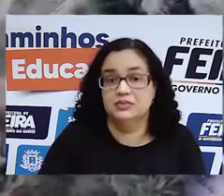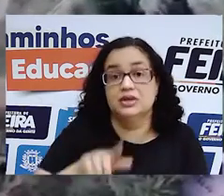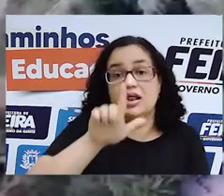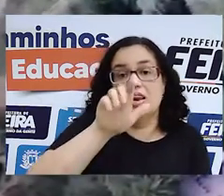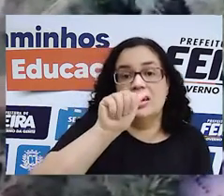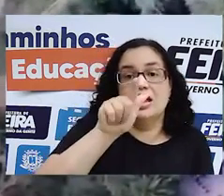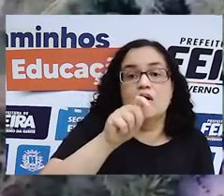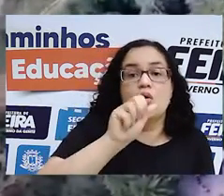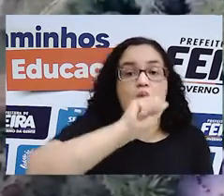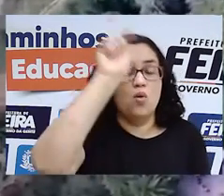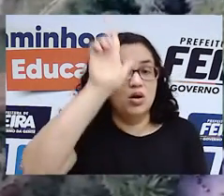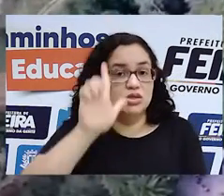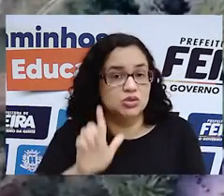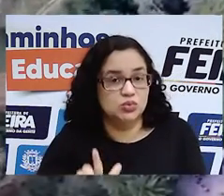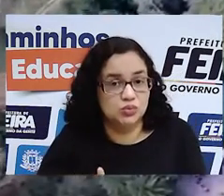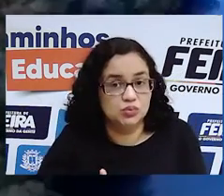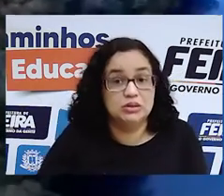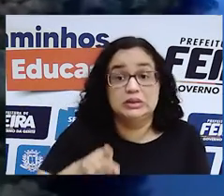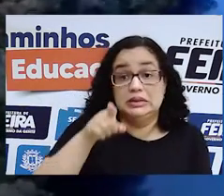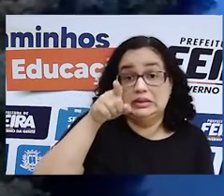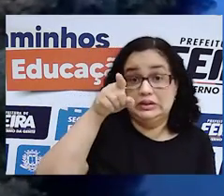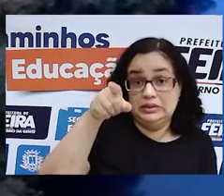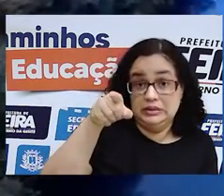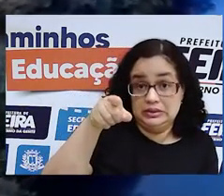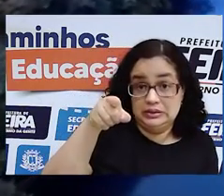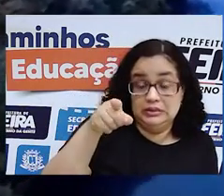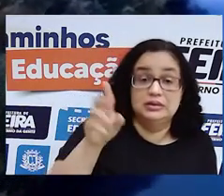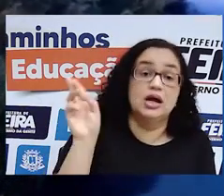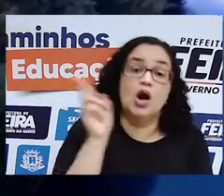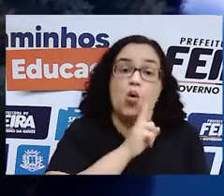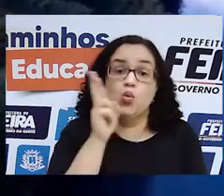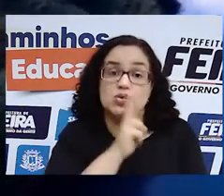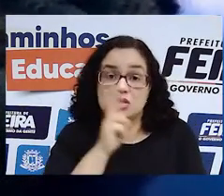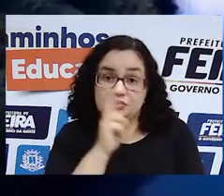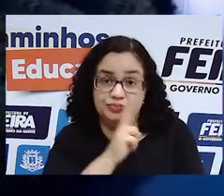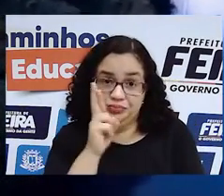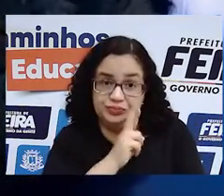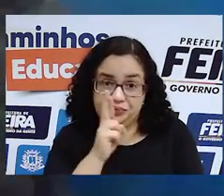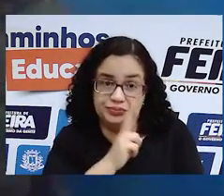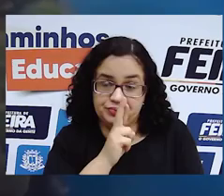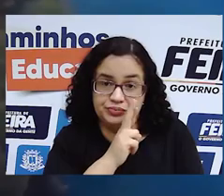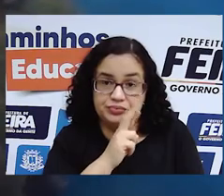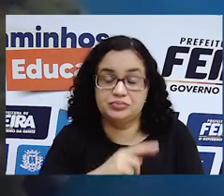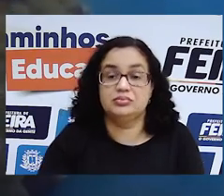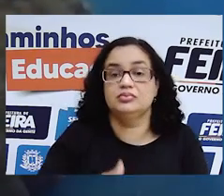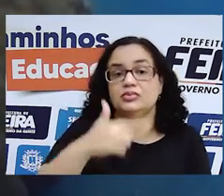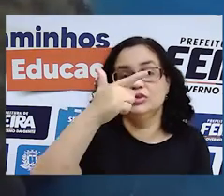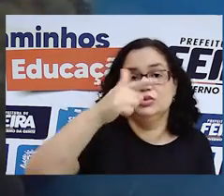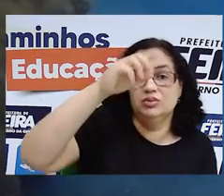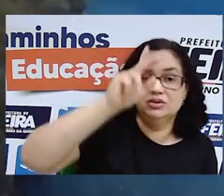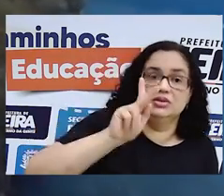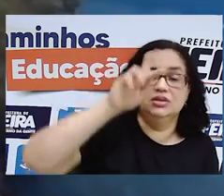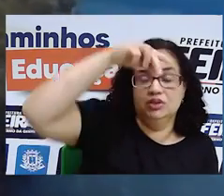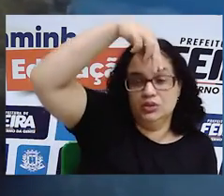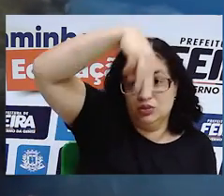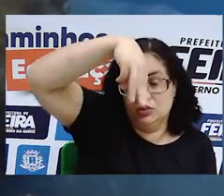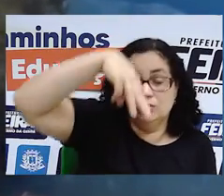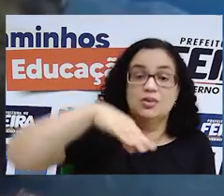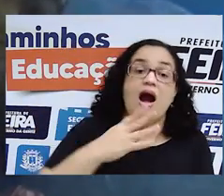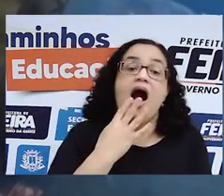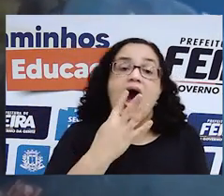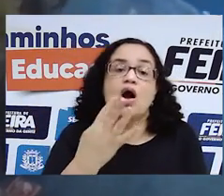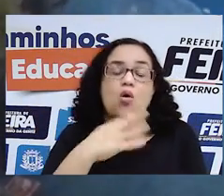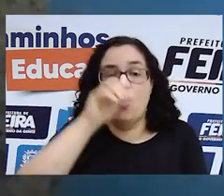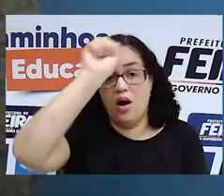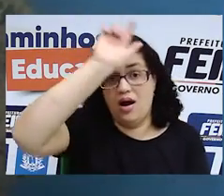Lago Azul Está situada em uma zona montanhosa do sudoeste de Rússia. Mede dois quilômetros de comprimento e a cor azul